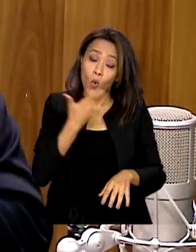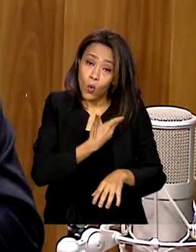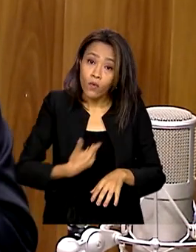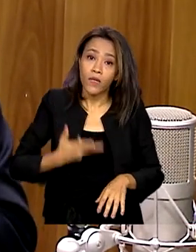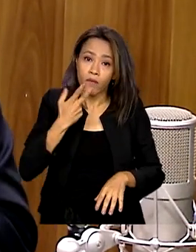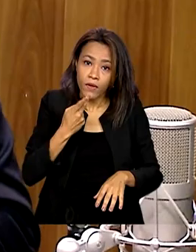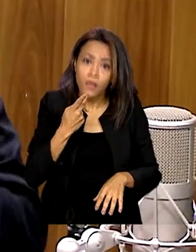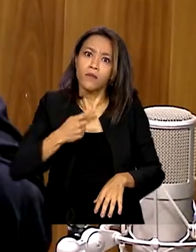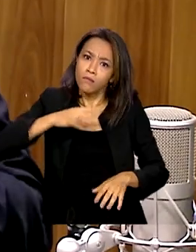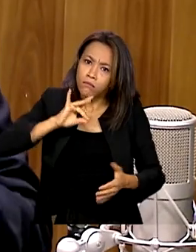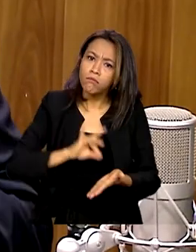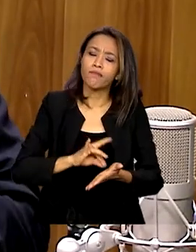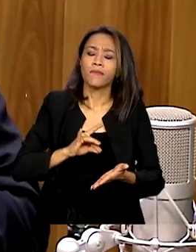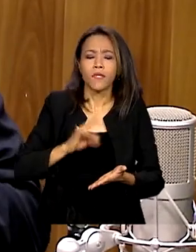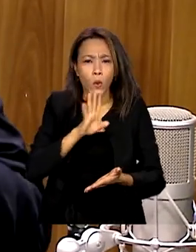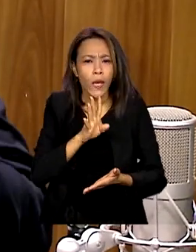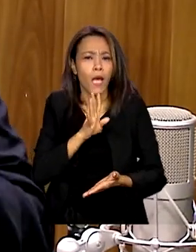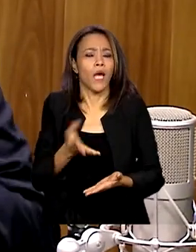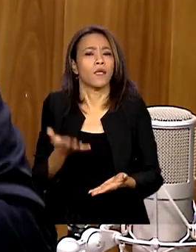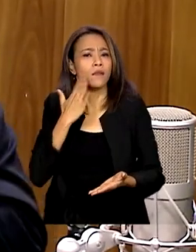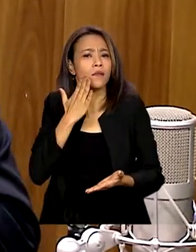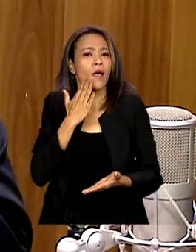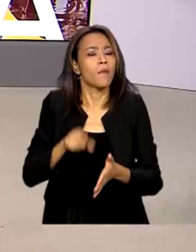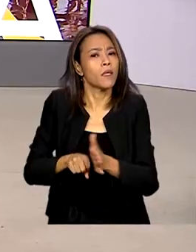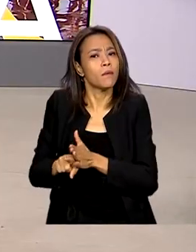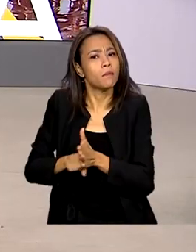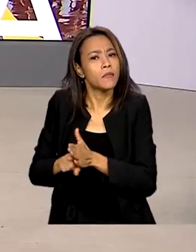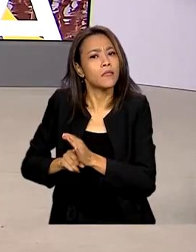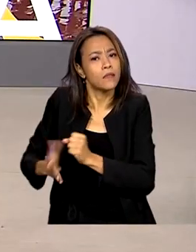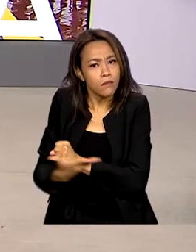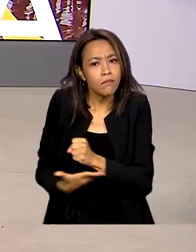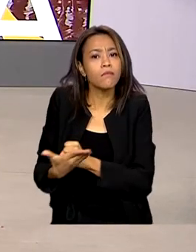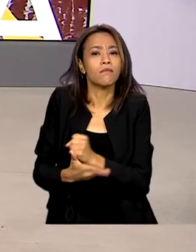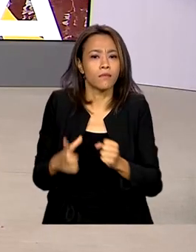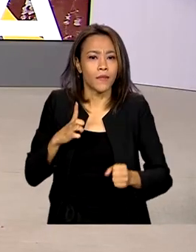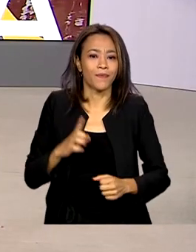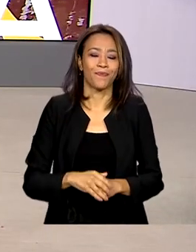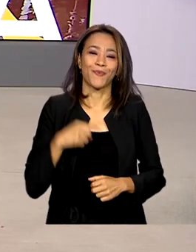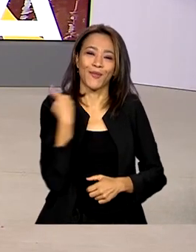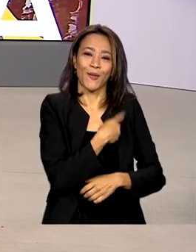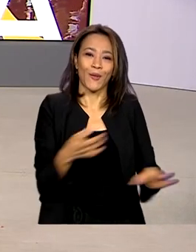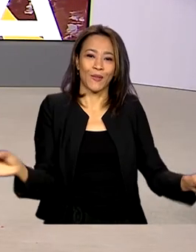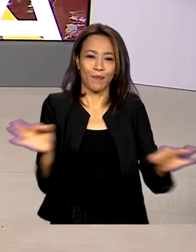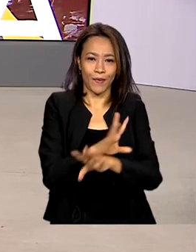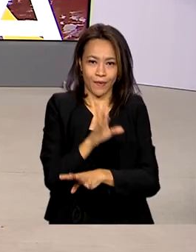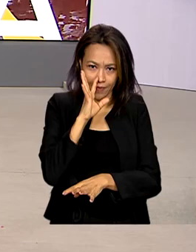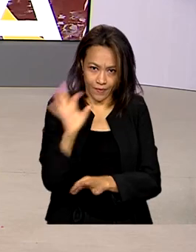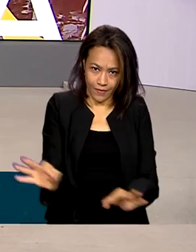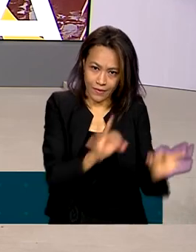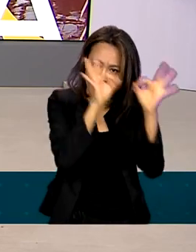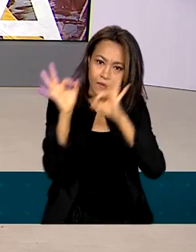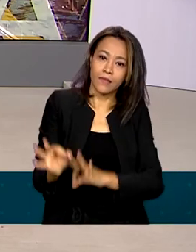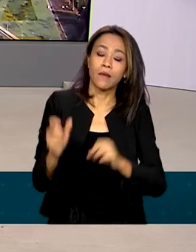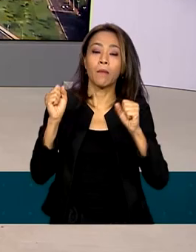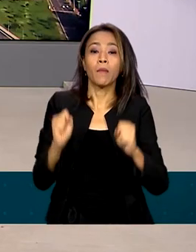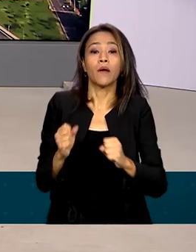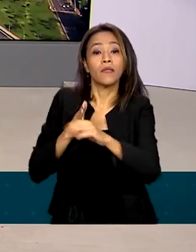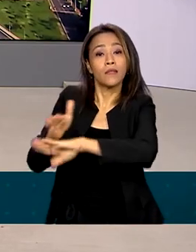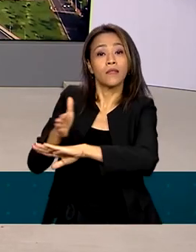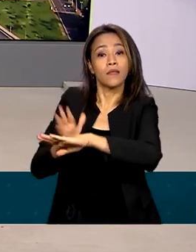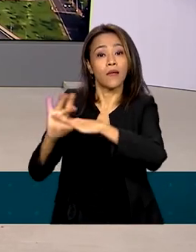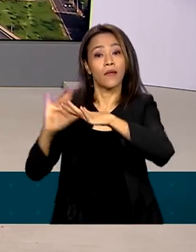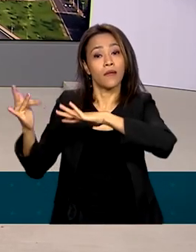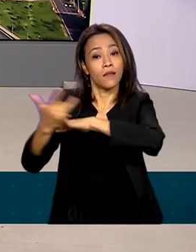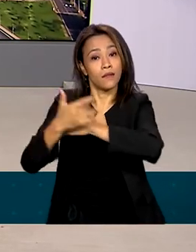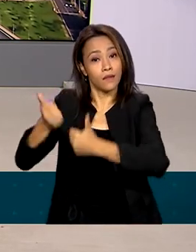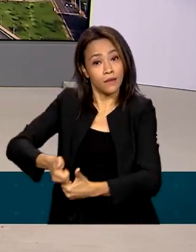aquilo com conhecimento de causa, com base científica. A gente fica por aqui para rever as reportagens. Acesse as redes sociais